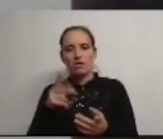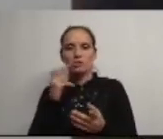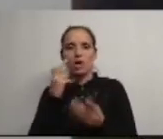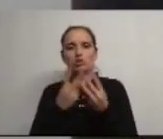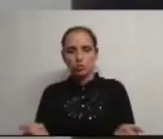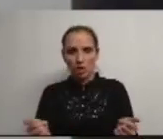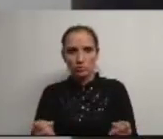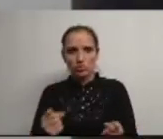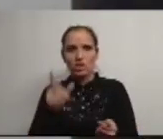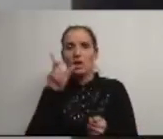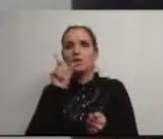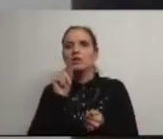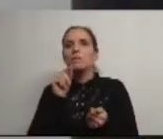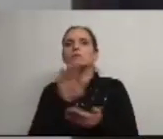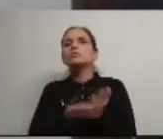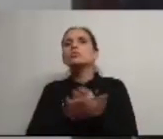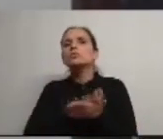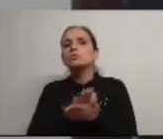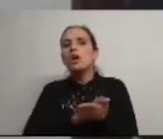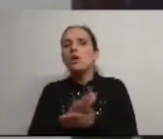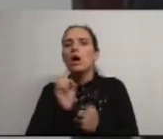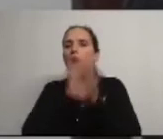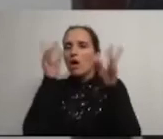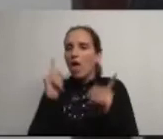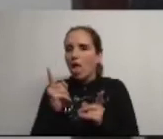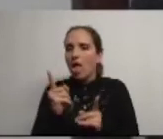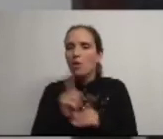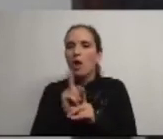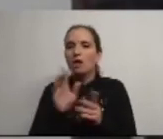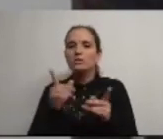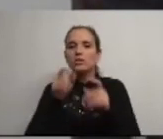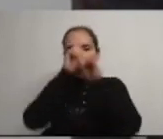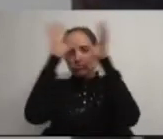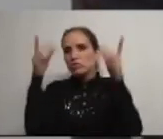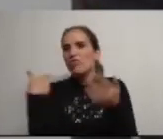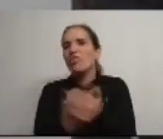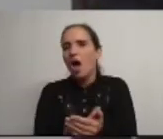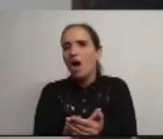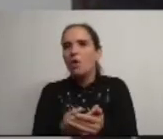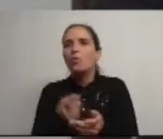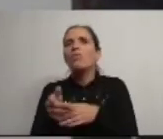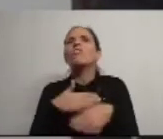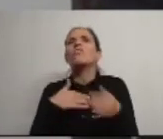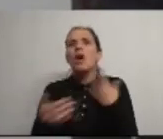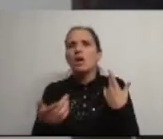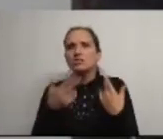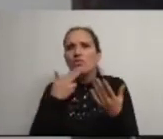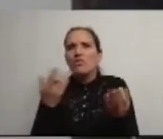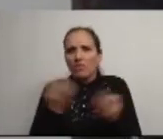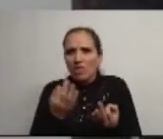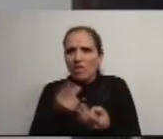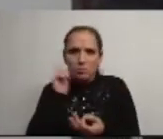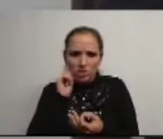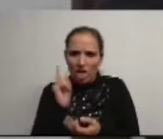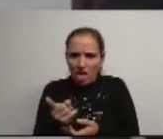conseguinte discutir o estado do município é também claramente discutir dissecar e concluir do que faz e da eficácia da atividade do